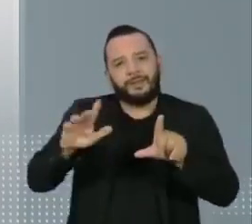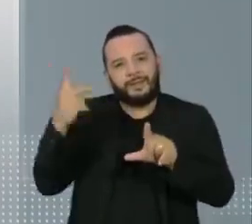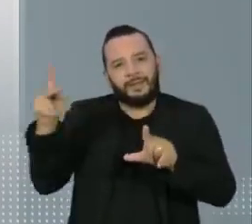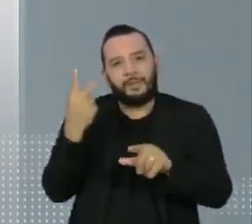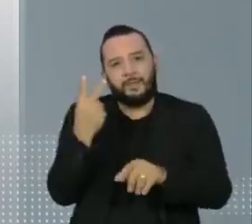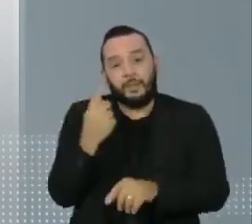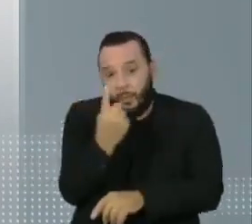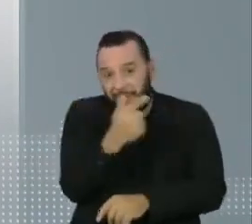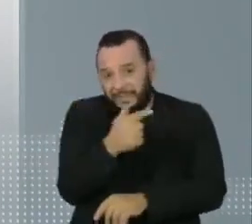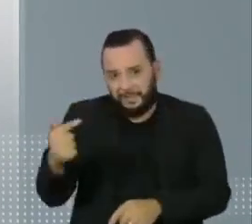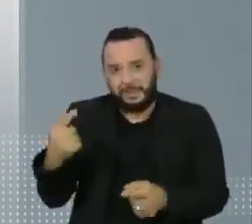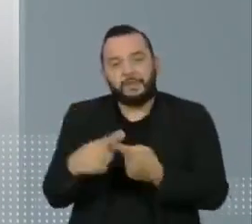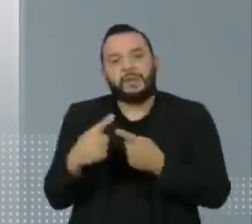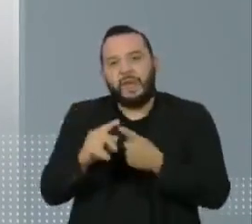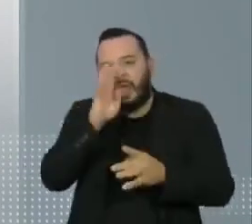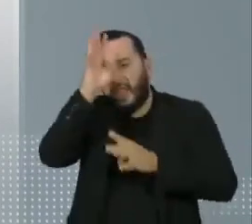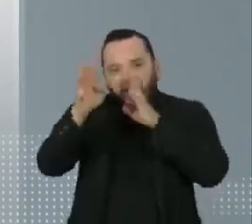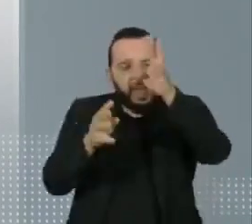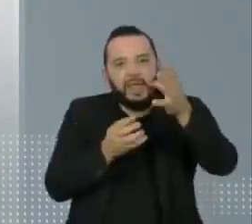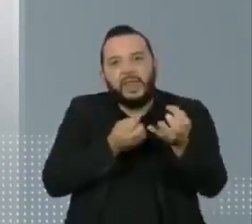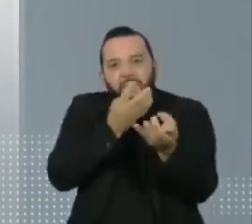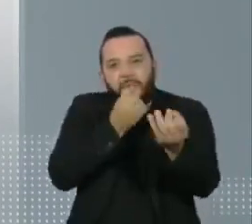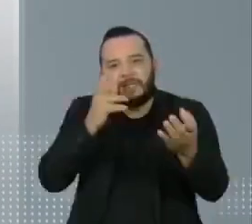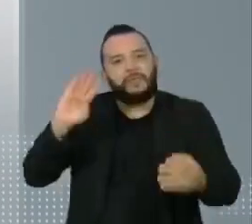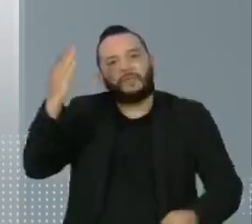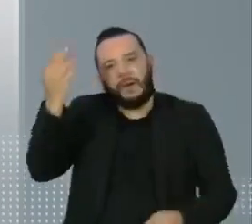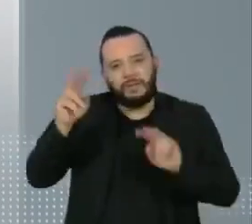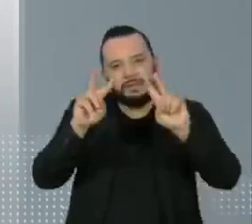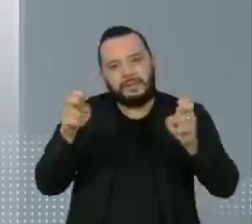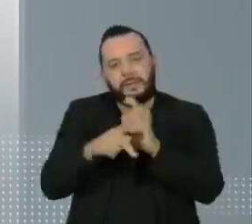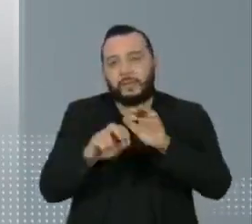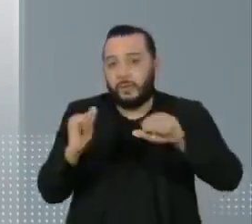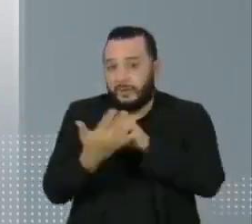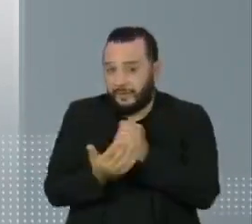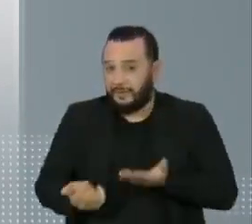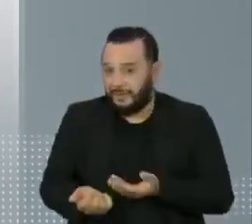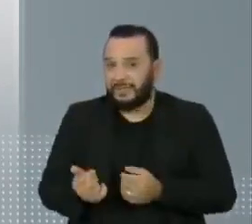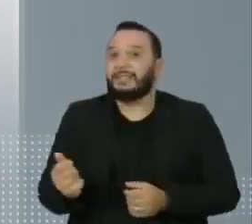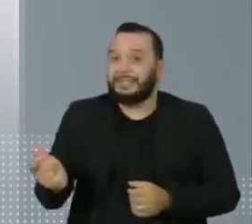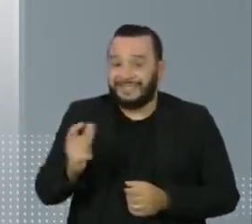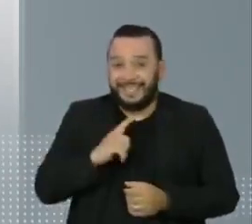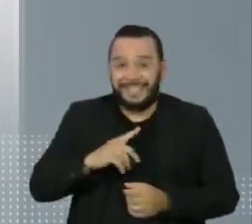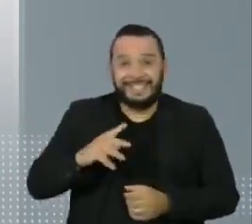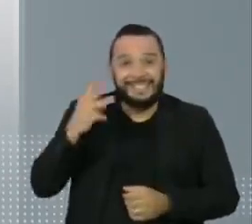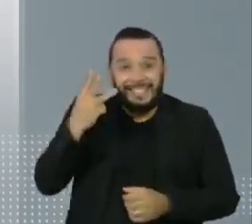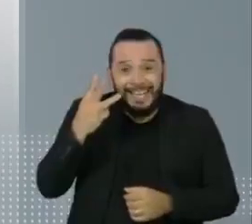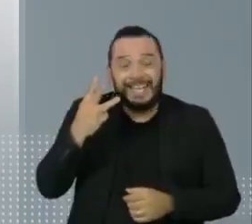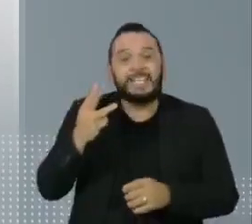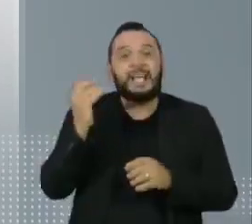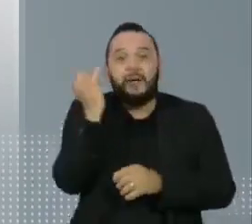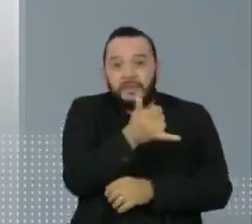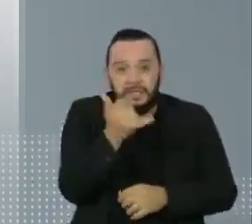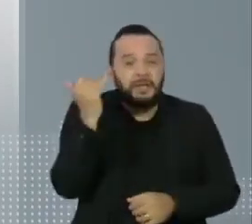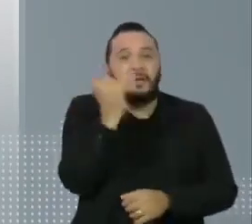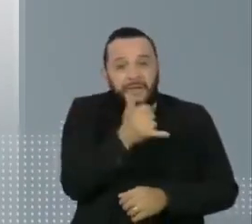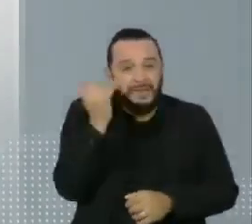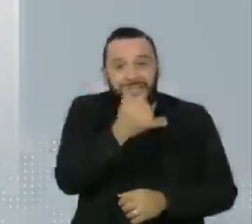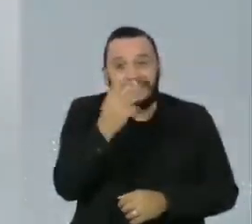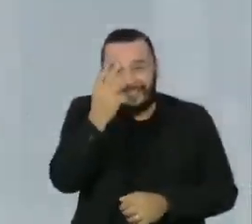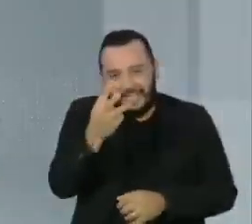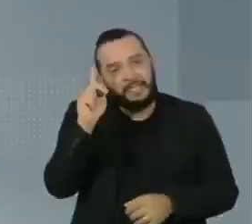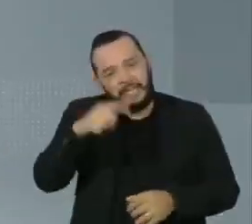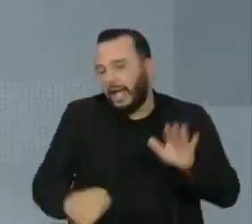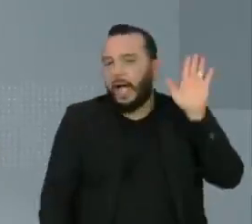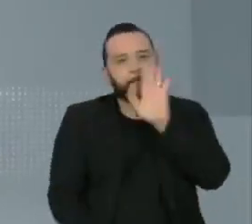diretrizes de desinformação médica sobre a covid-19. Se o canal receber três avisos em 90 dias, é removido do YouTube.